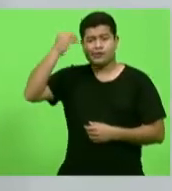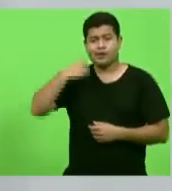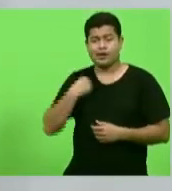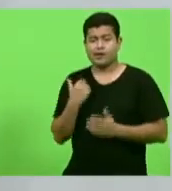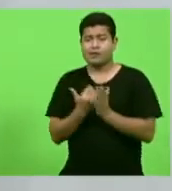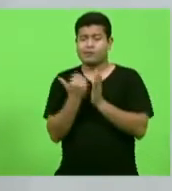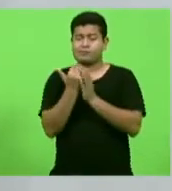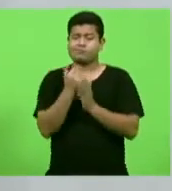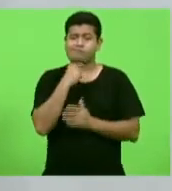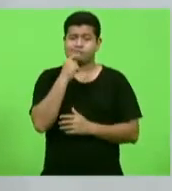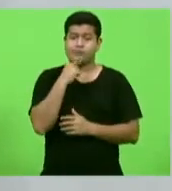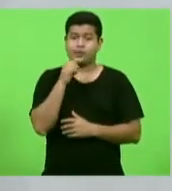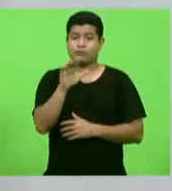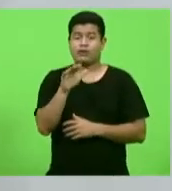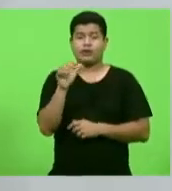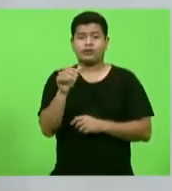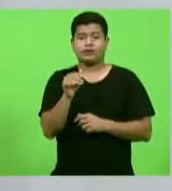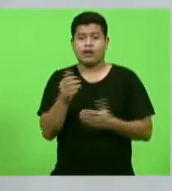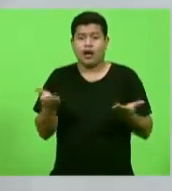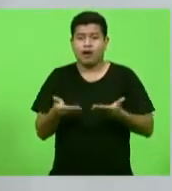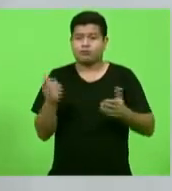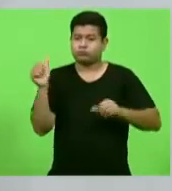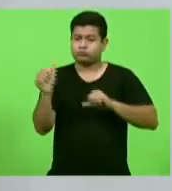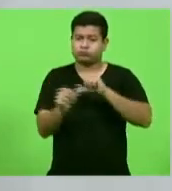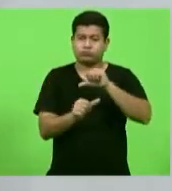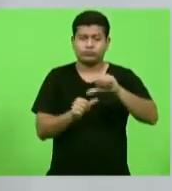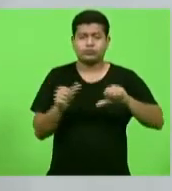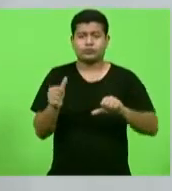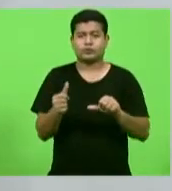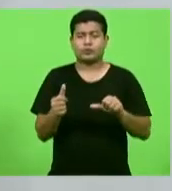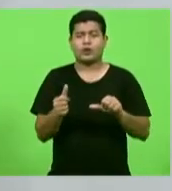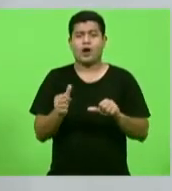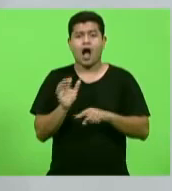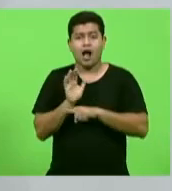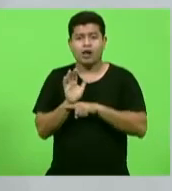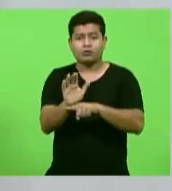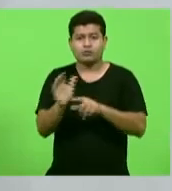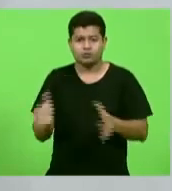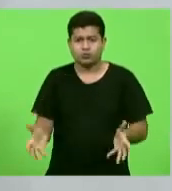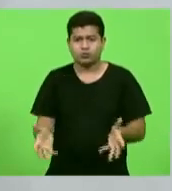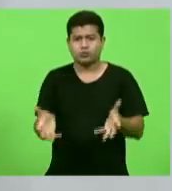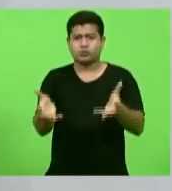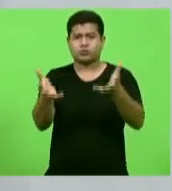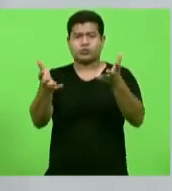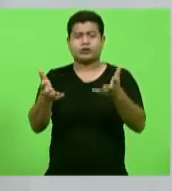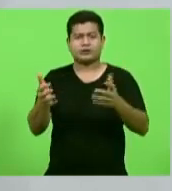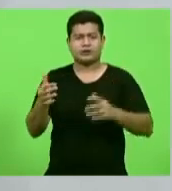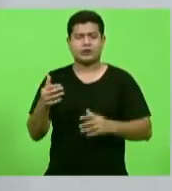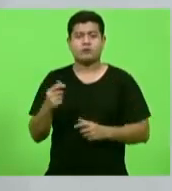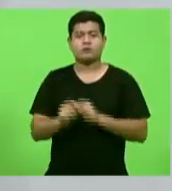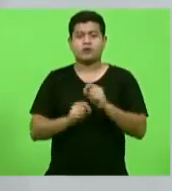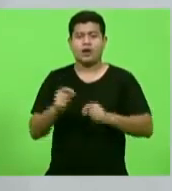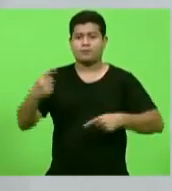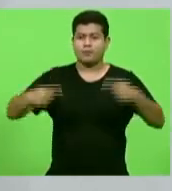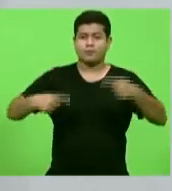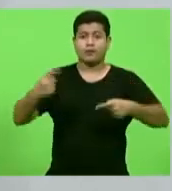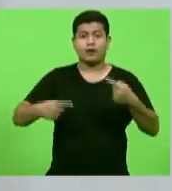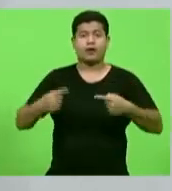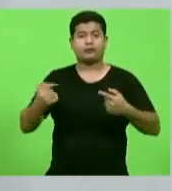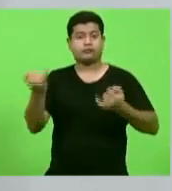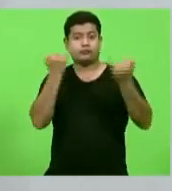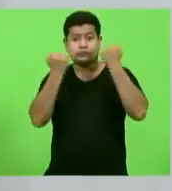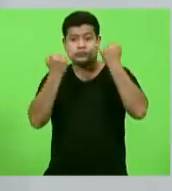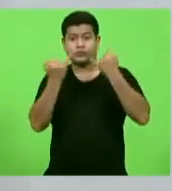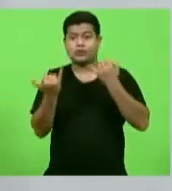seminários se transformaram numa grande mola propulsora de debate, de informação e de inclusão